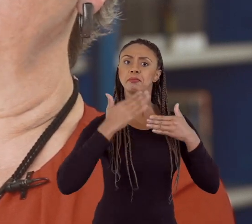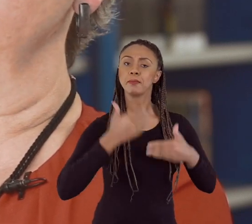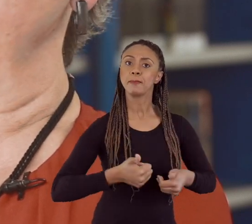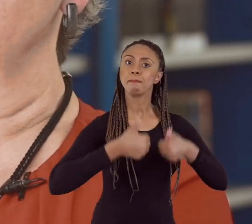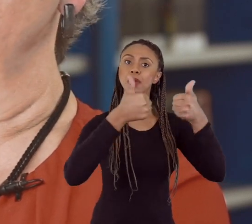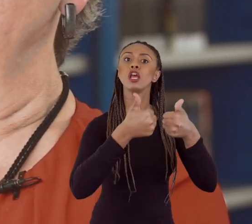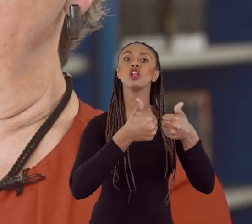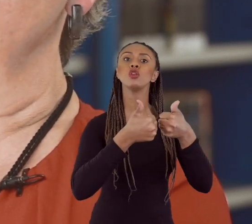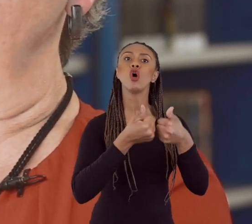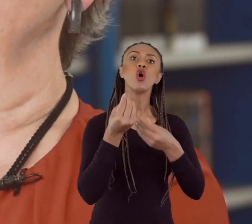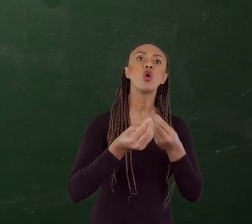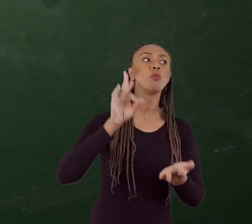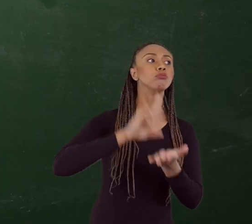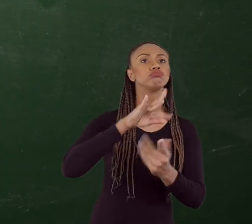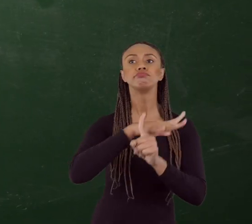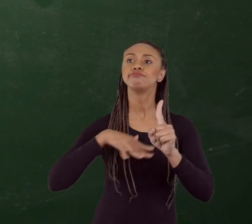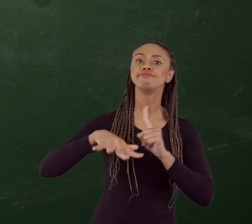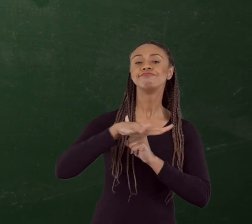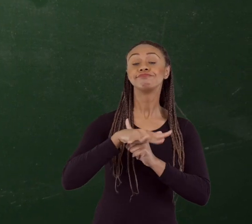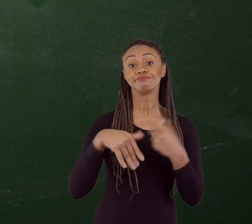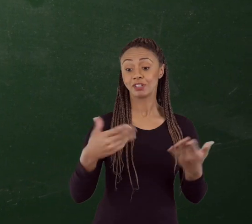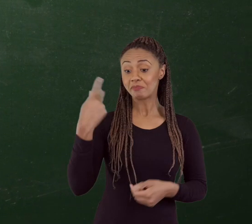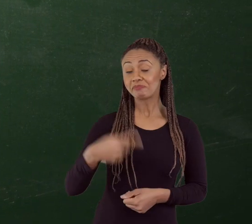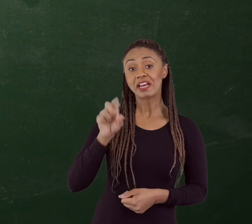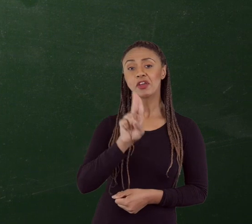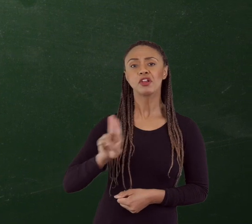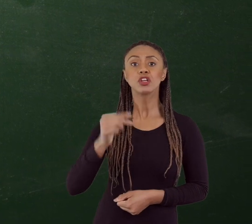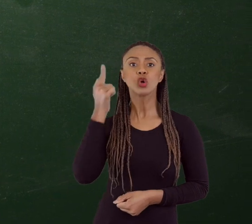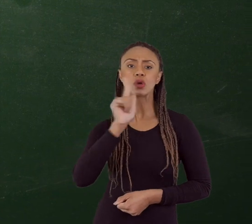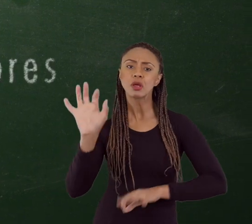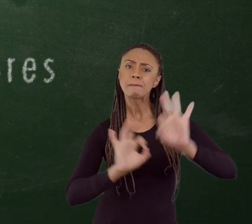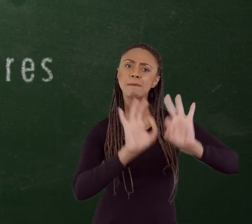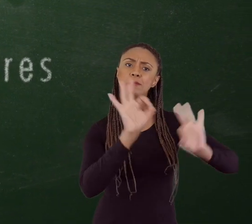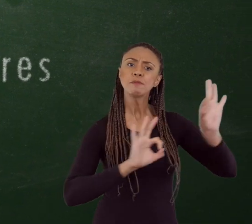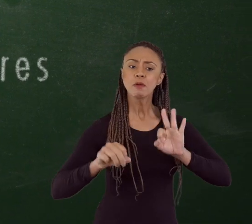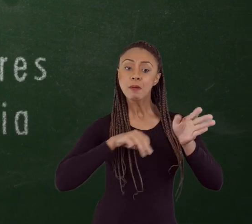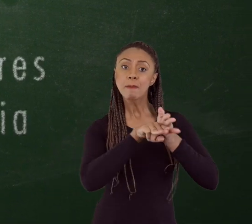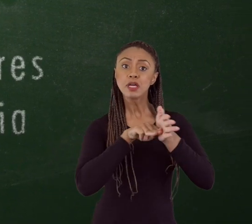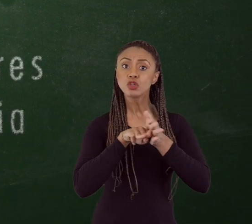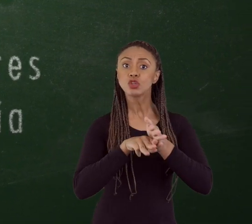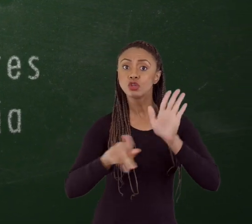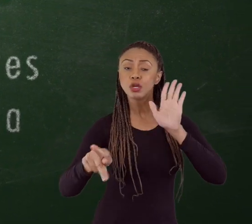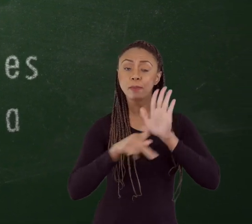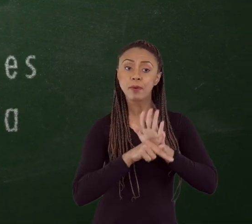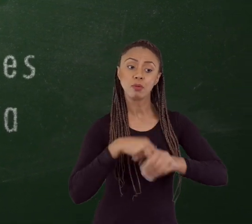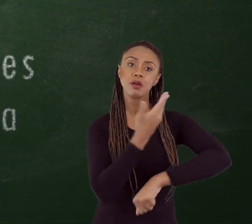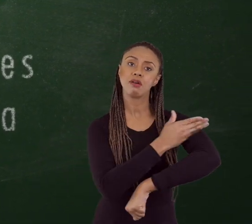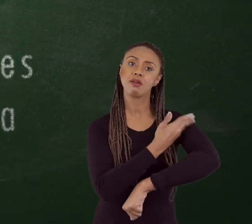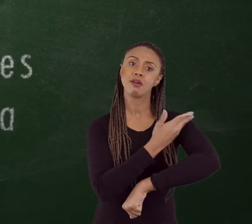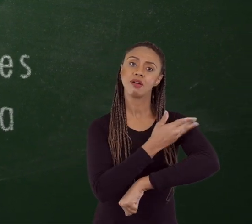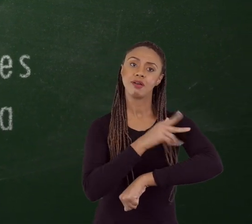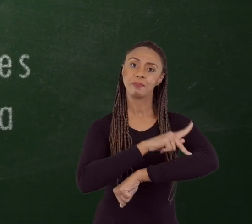qualifica a sua concepção, a sua visão de realidade. A universidade, então, criou uma logística e uma metodologia